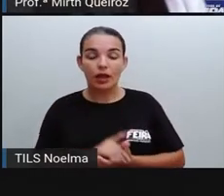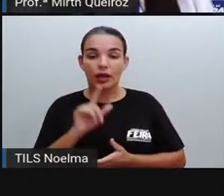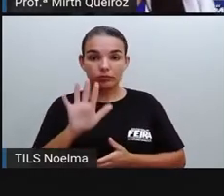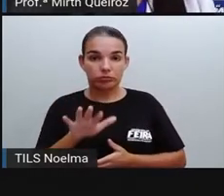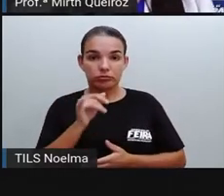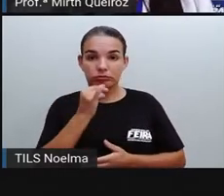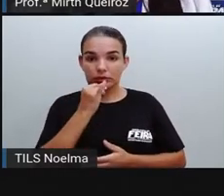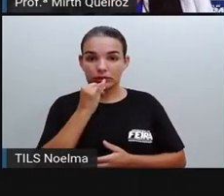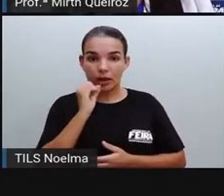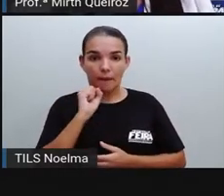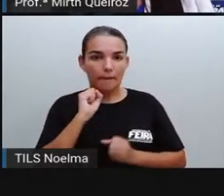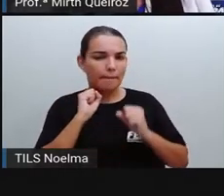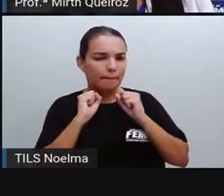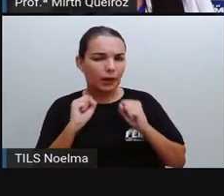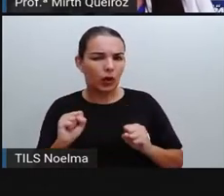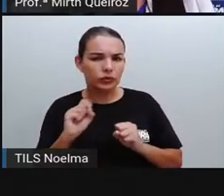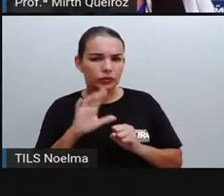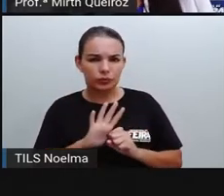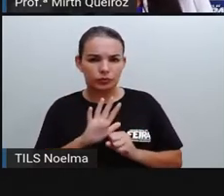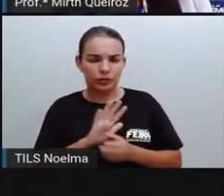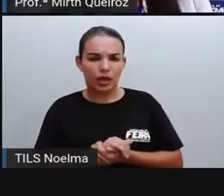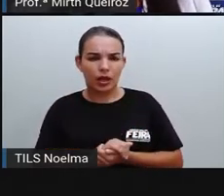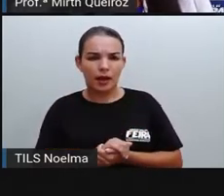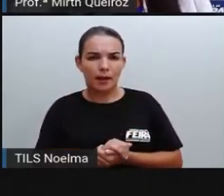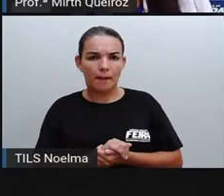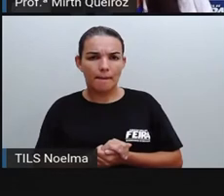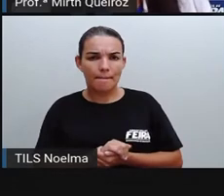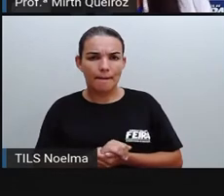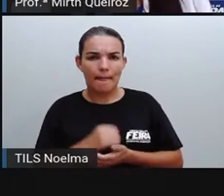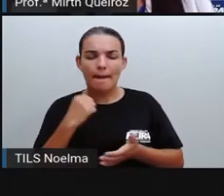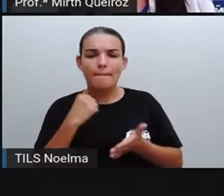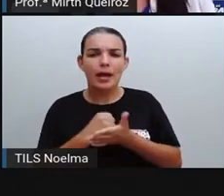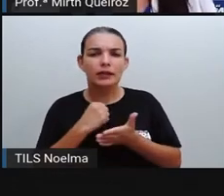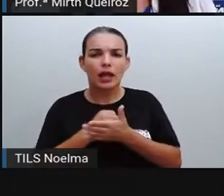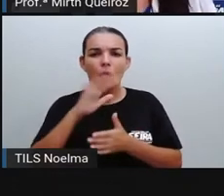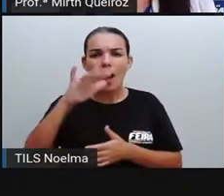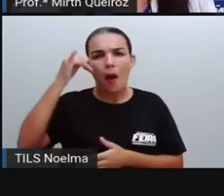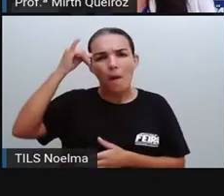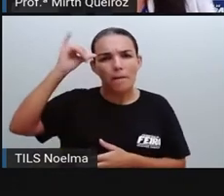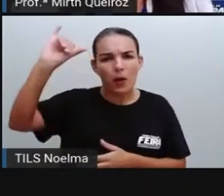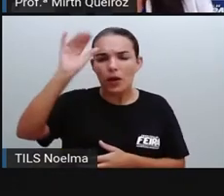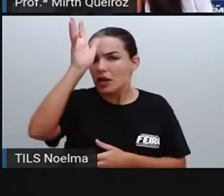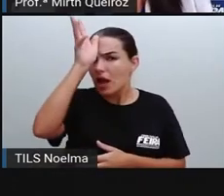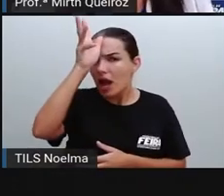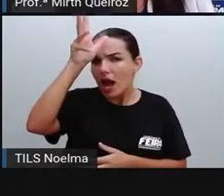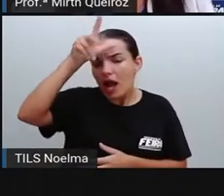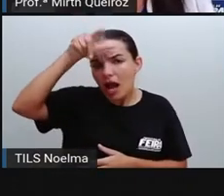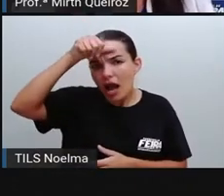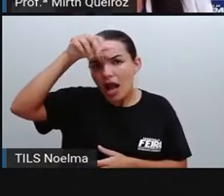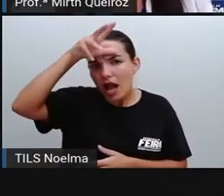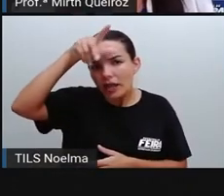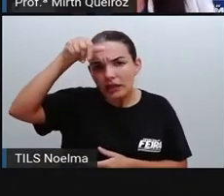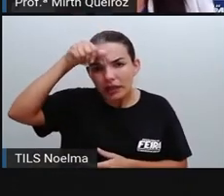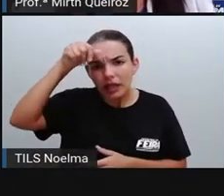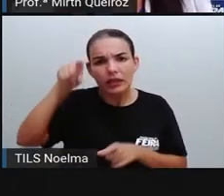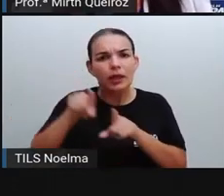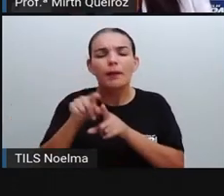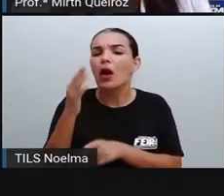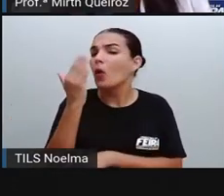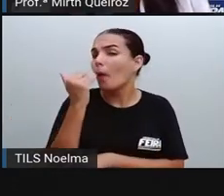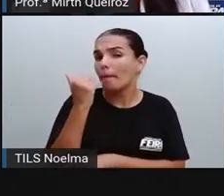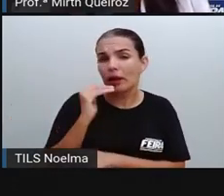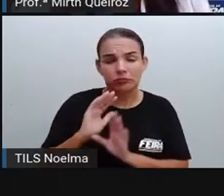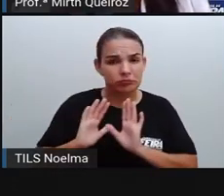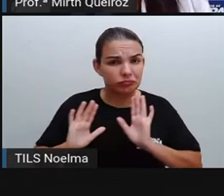matar um gado, matar uma galinha e comer a galinha, comer,